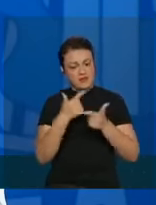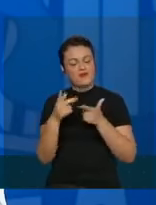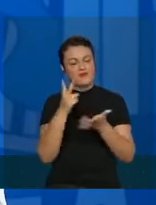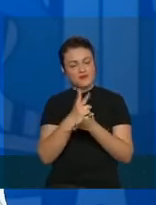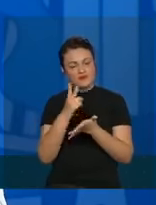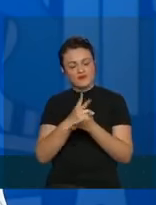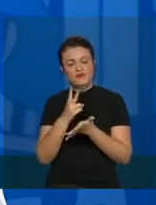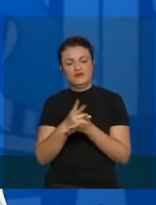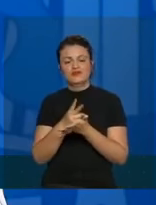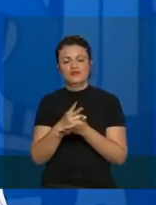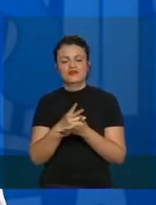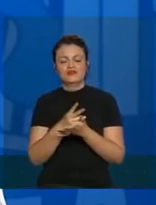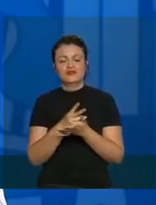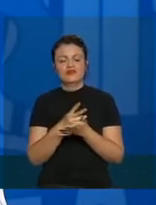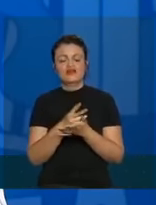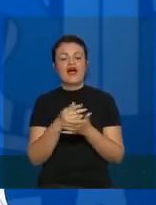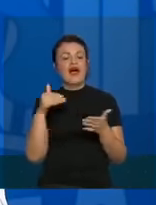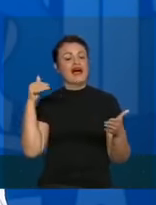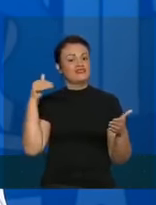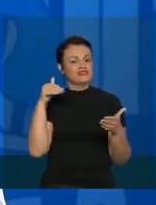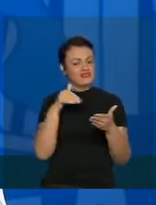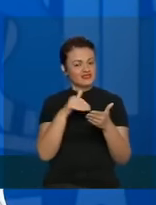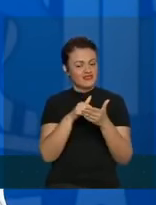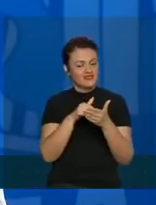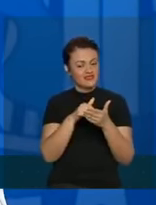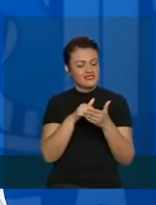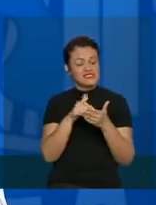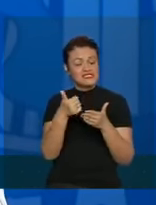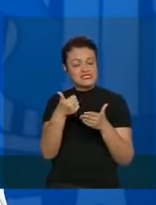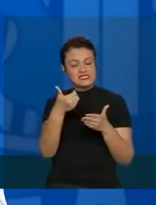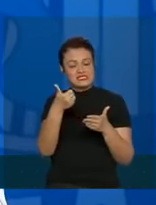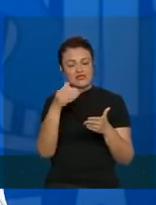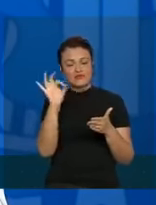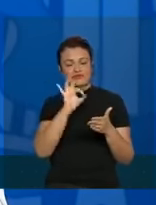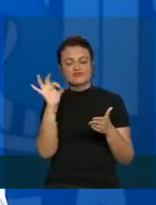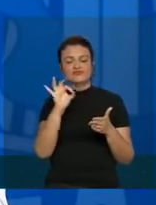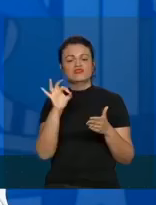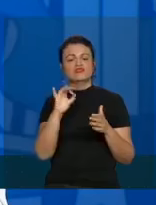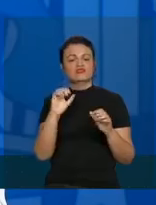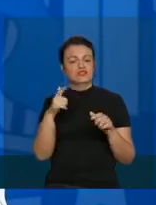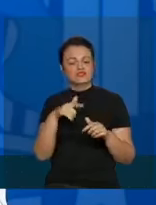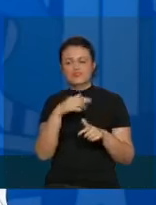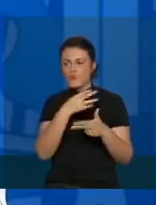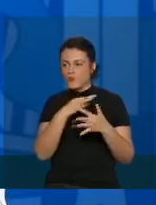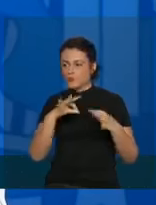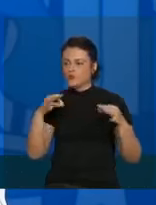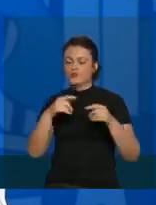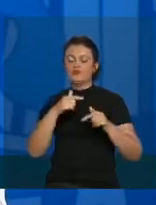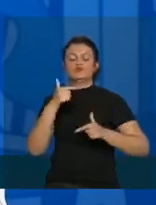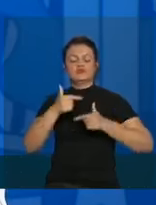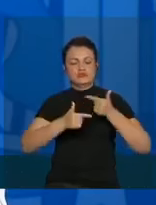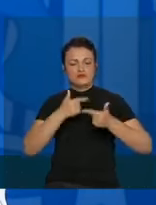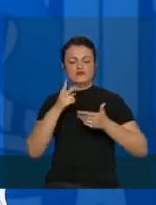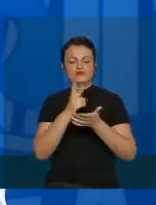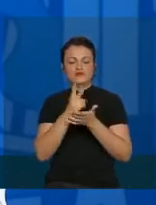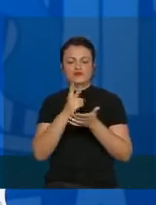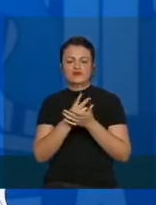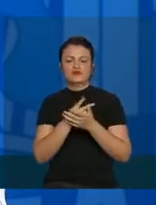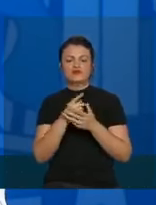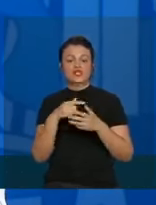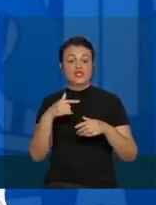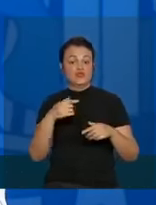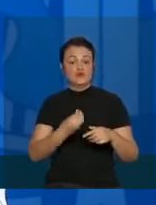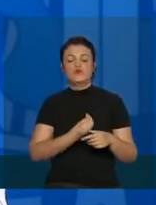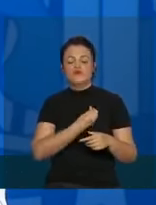até 100% do limite das nossas possibilidades. Lá nada muda, enquanto eu estiver no